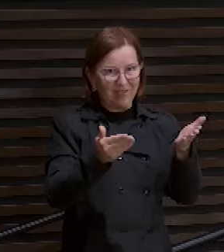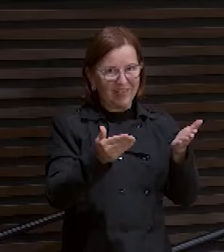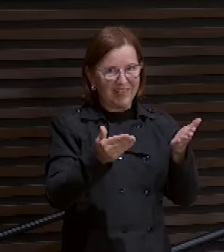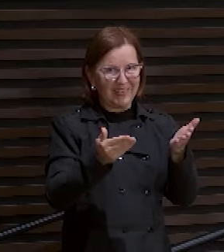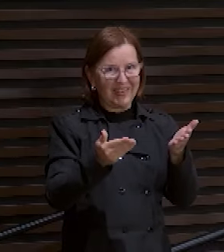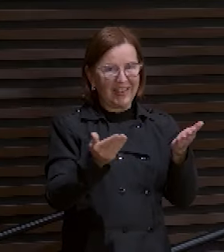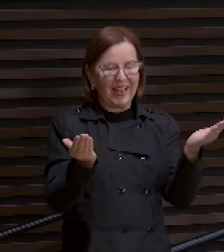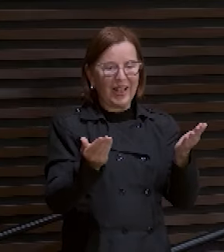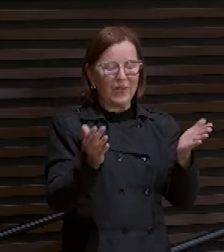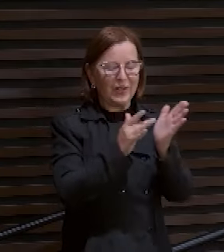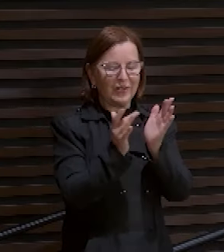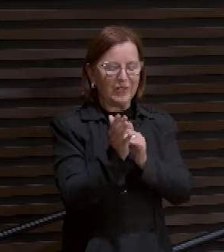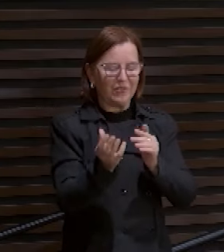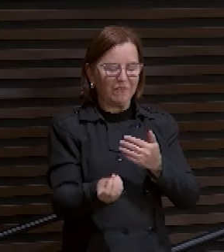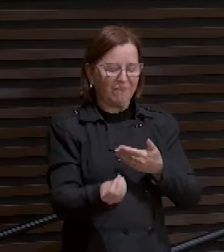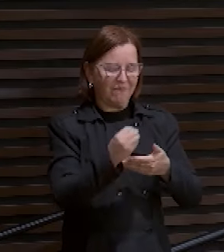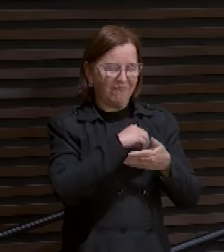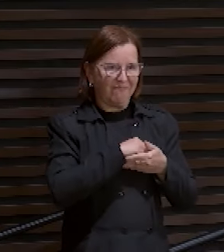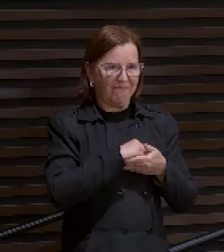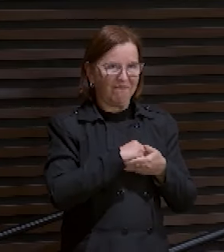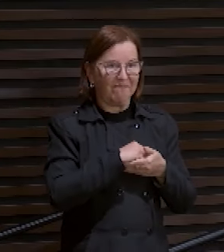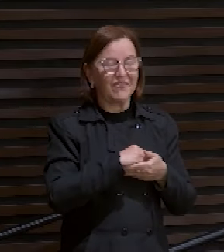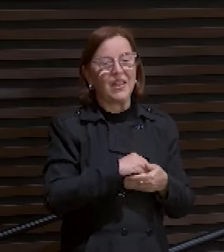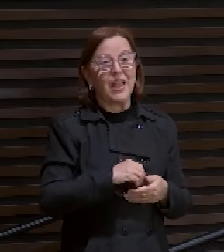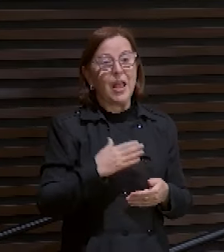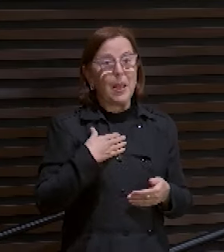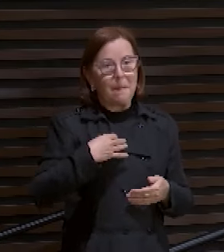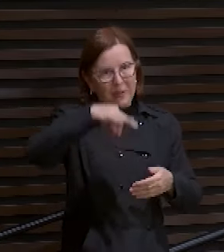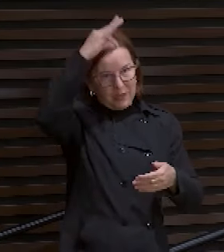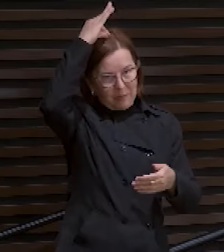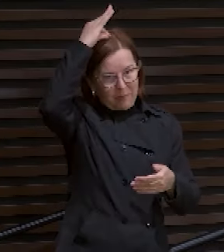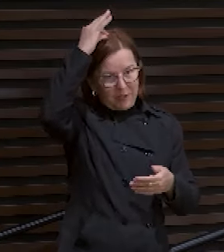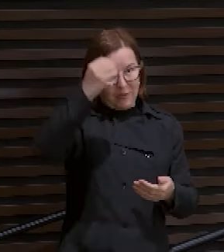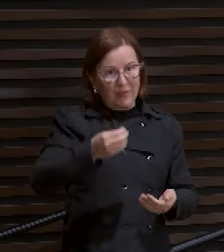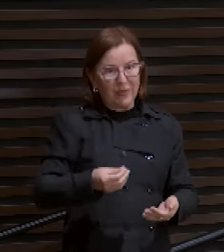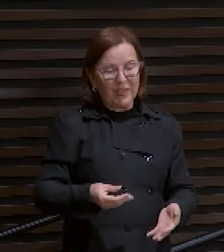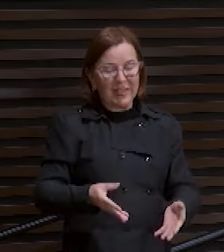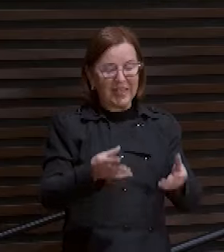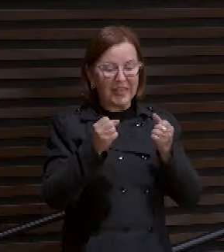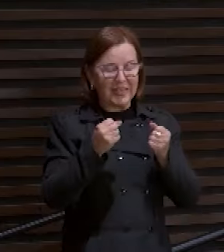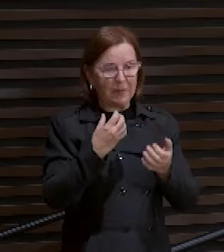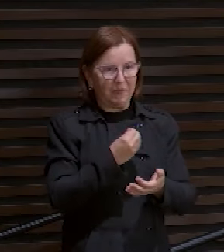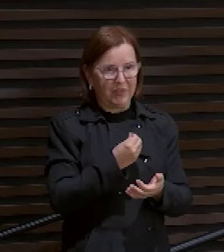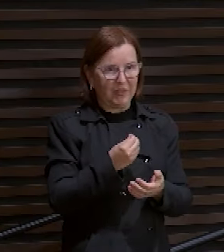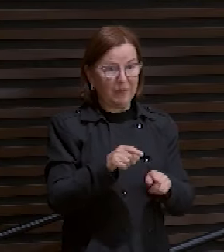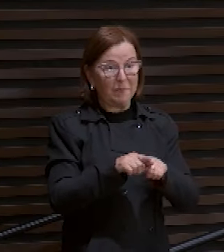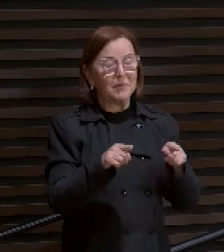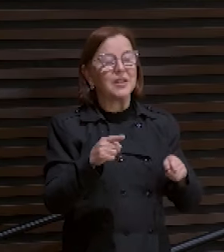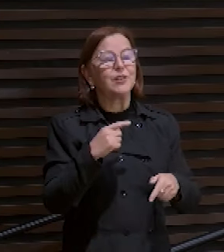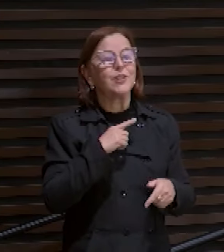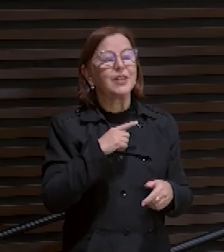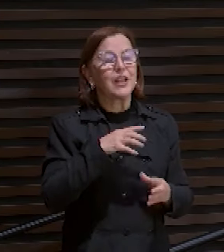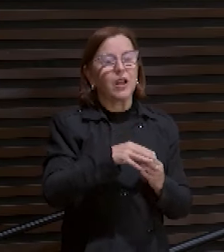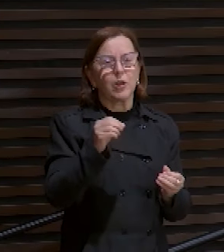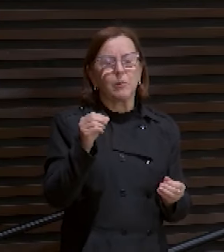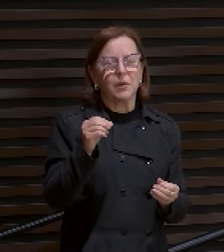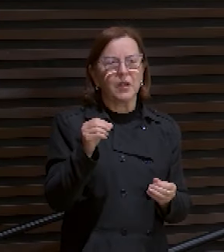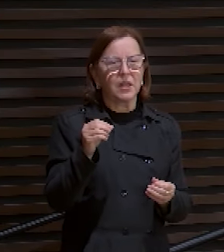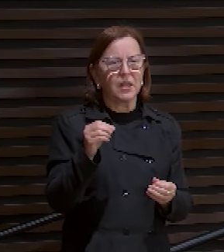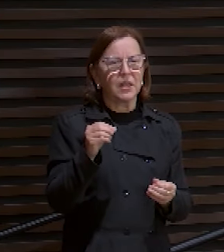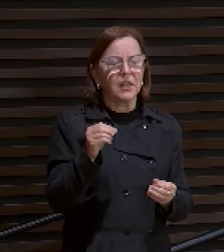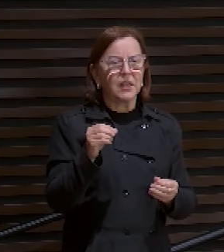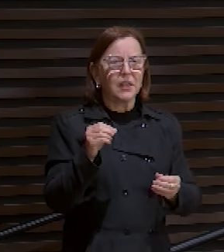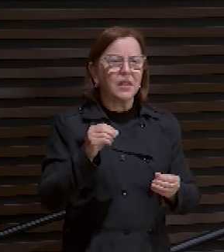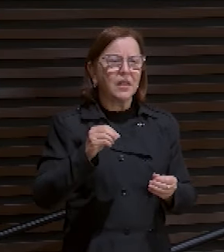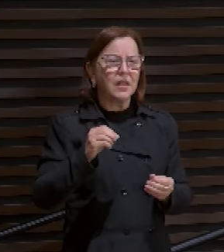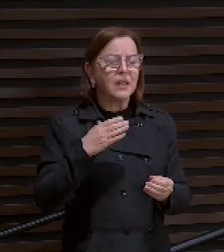Então. Novo nascimento é isso. O meu espírito é vivificado. Mas eu tenho uma alma. Do que é composta a sua alma, a minha alma?